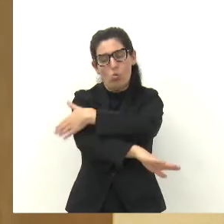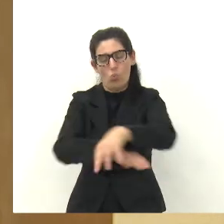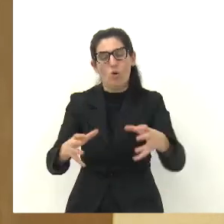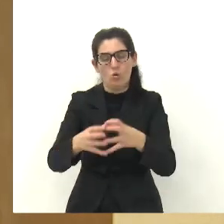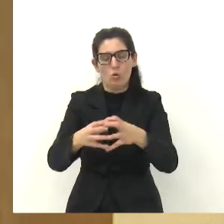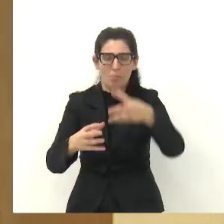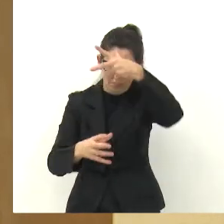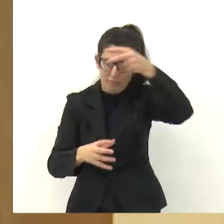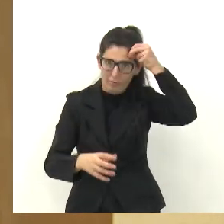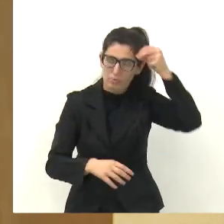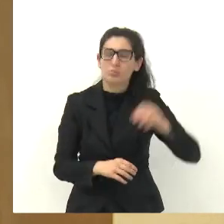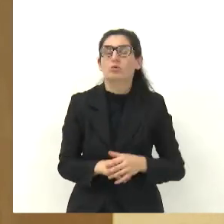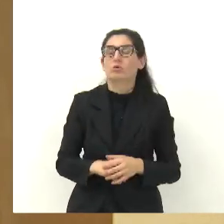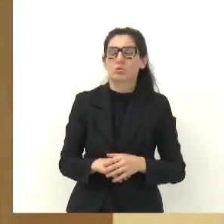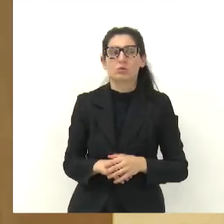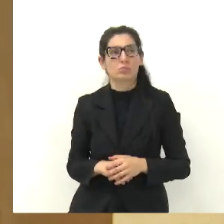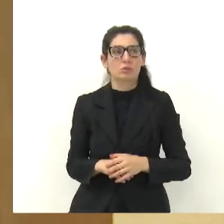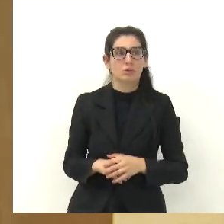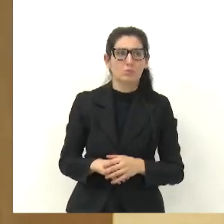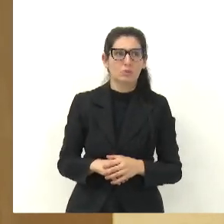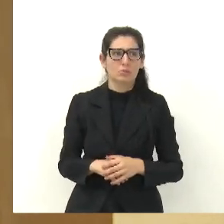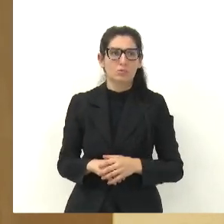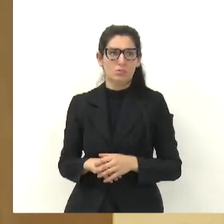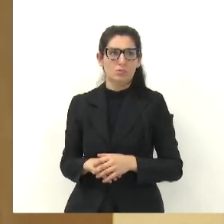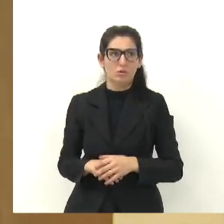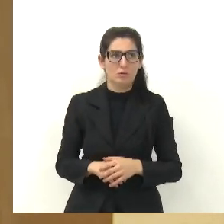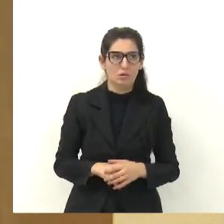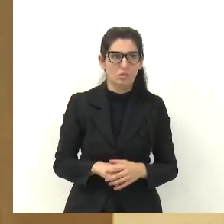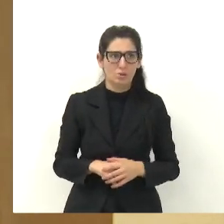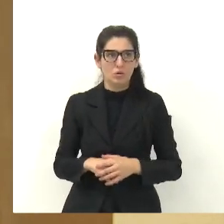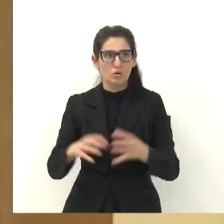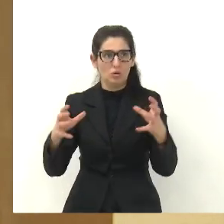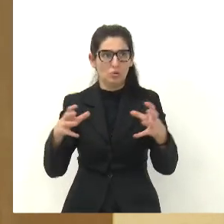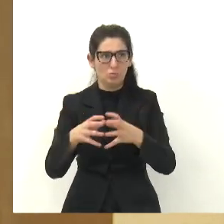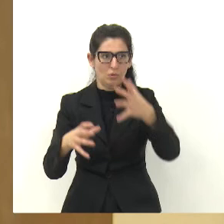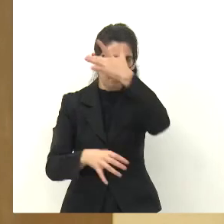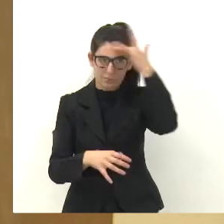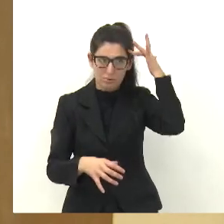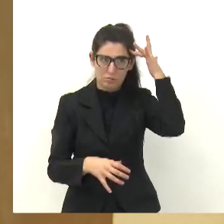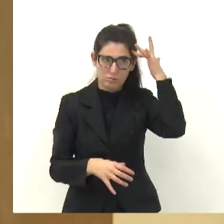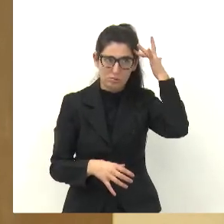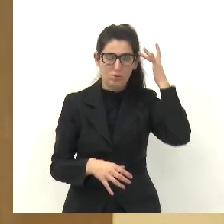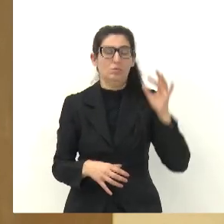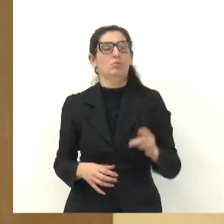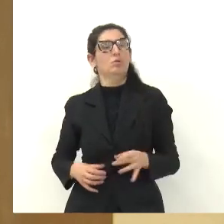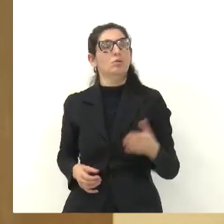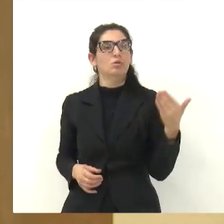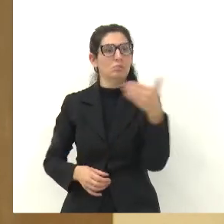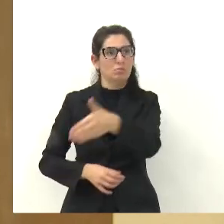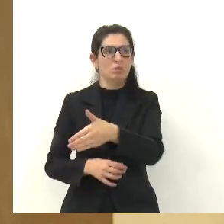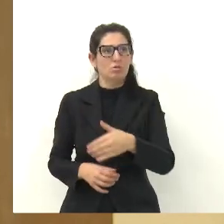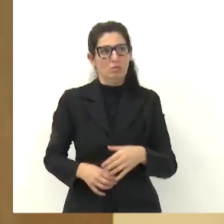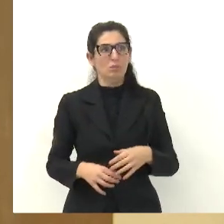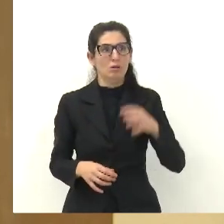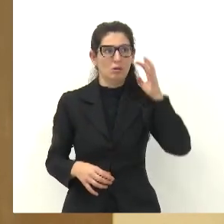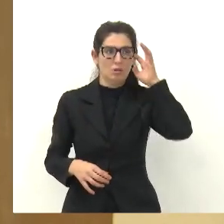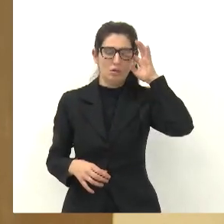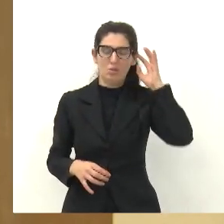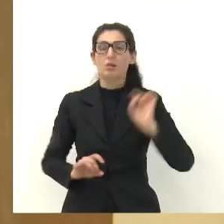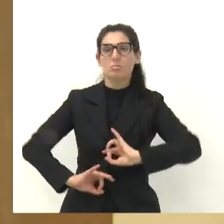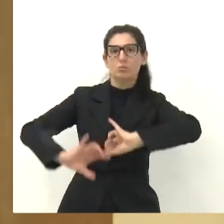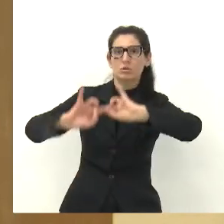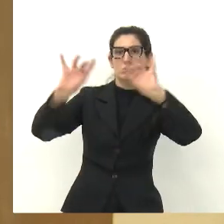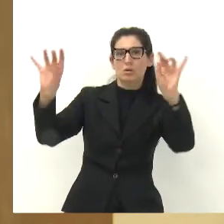sinalizaram lá, a mobilidade urbana esteve lá. Quero aqui agradecer especialmente ao secretário, a loja, especialmente ao